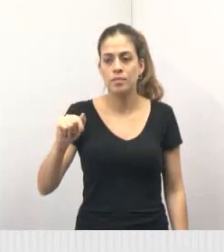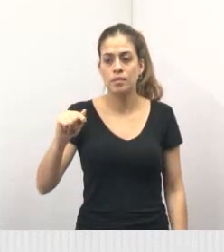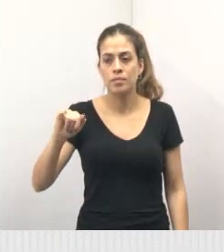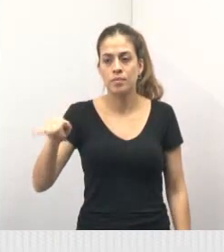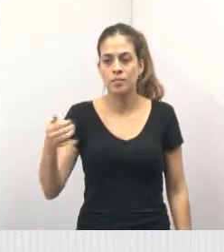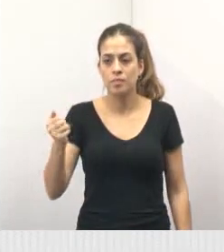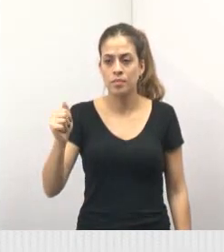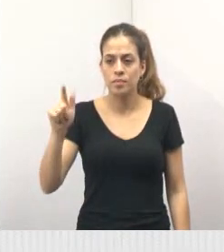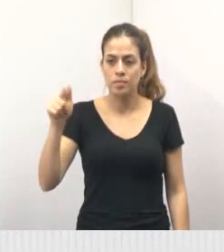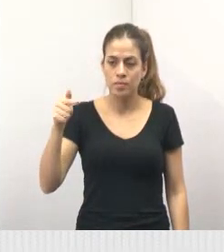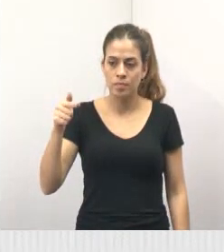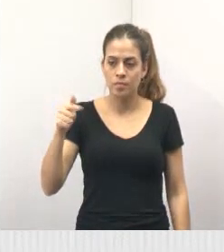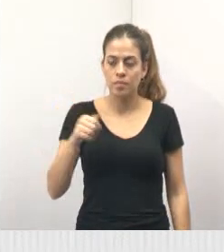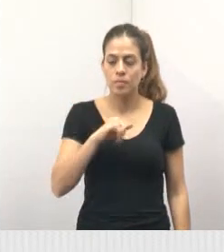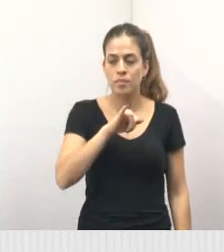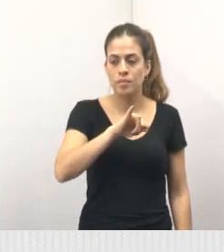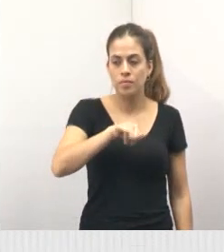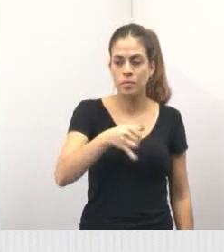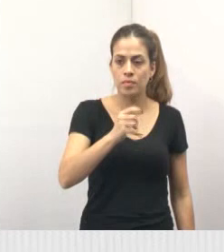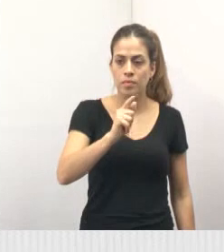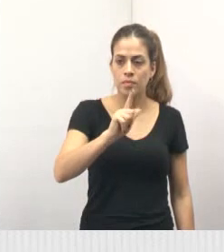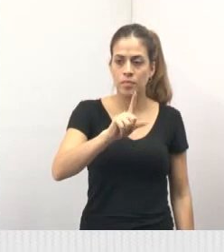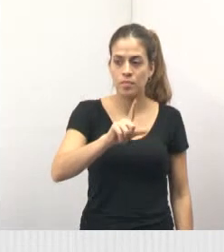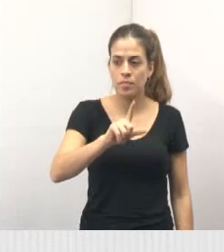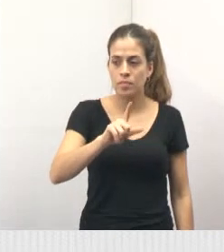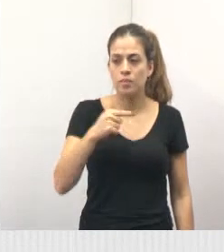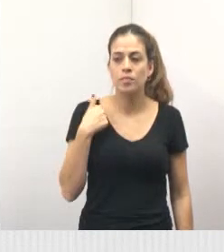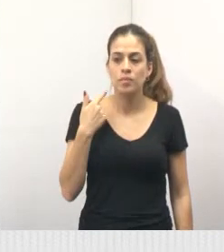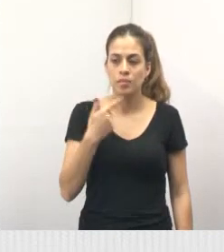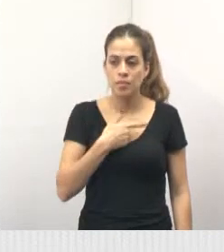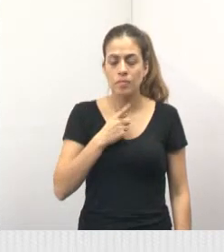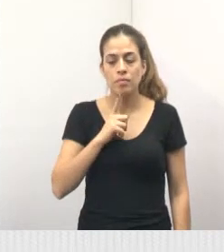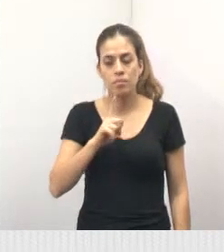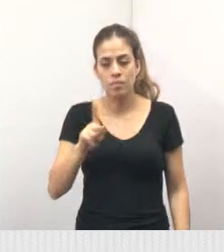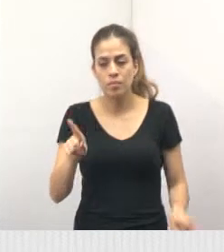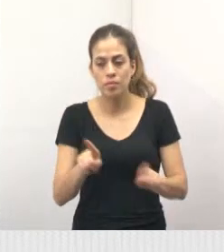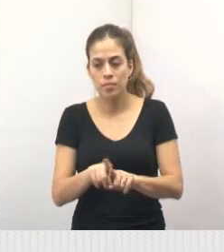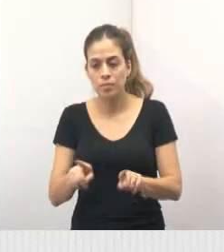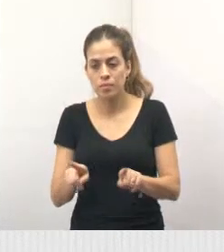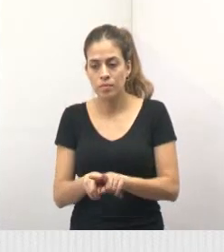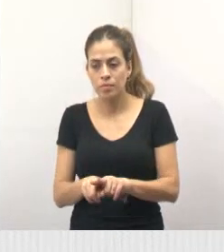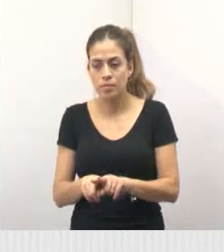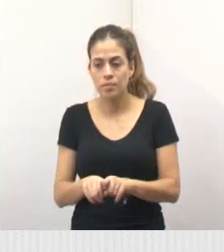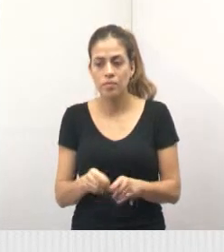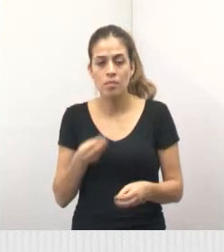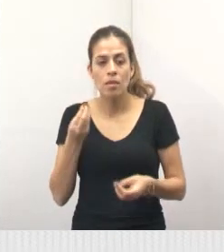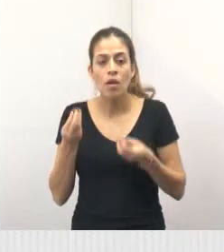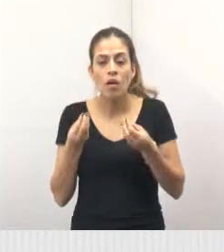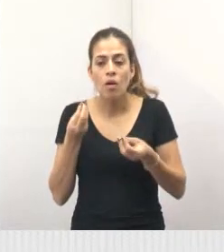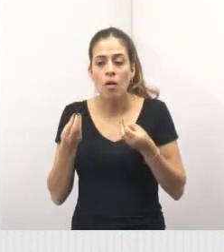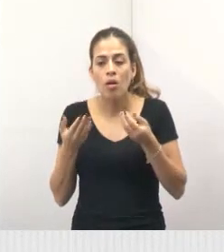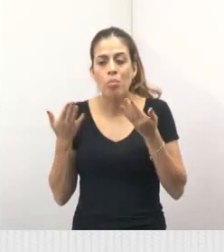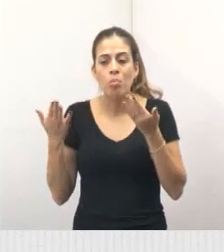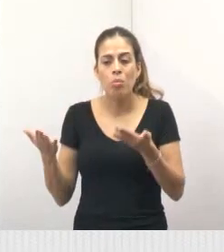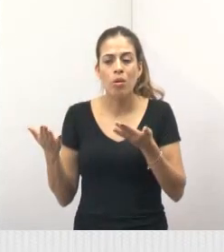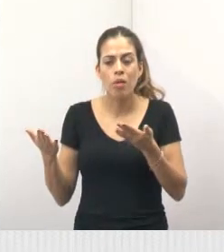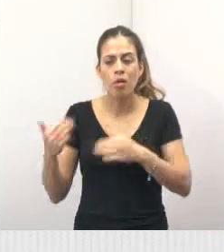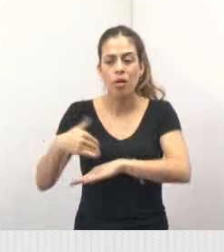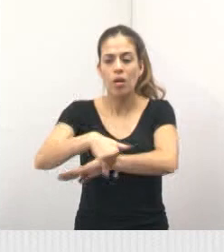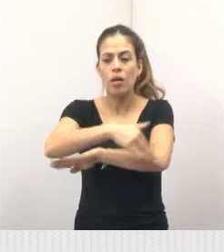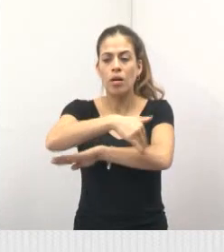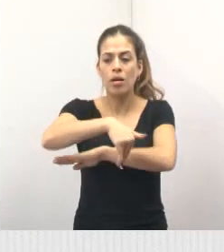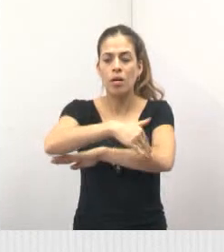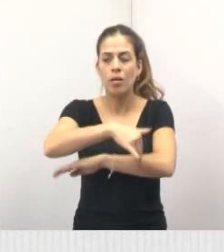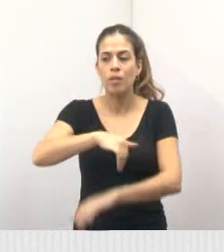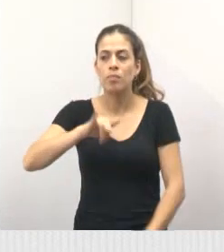Condutores, mas eu queria dizer que nós estivemos lá também, e olha o estado que estava as ruas lá do